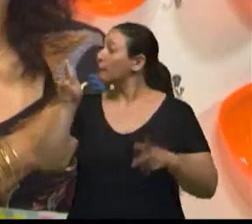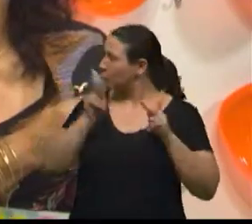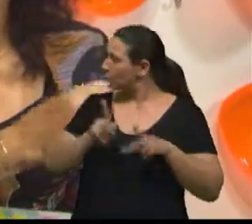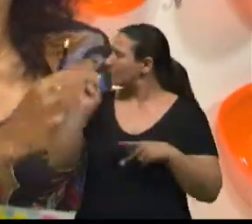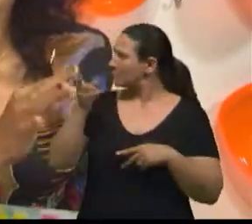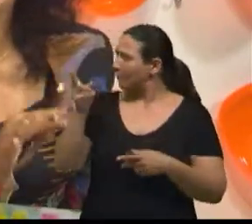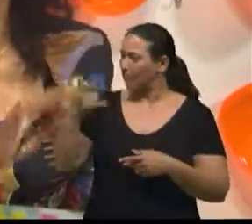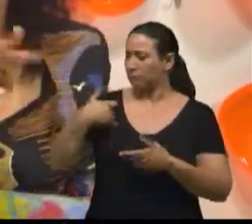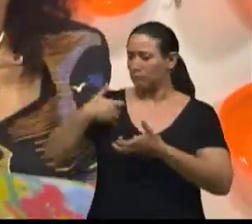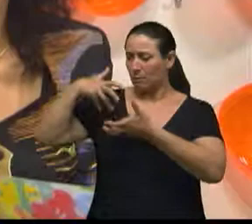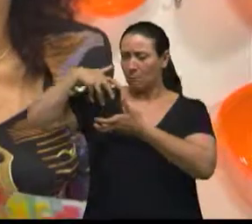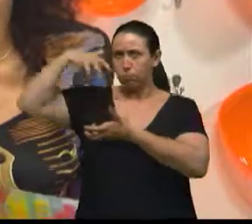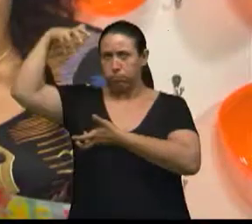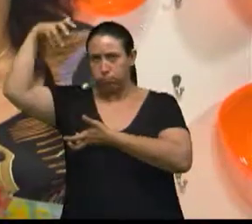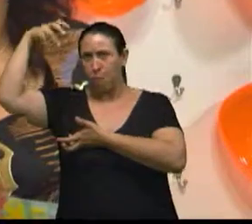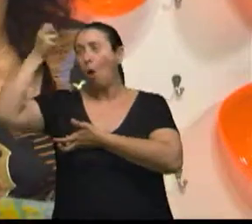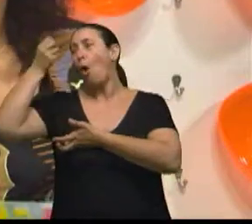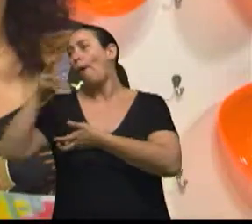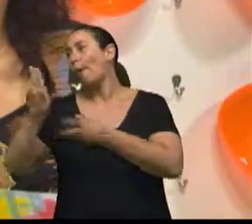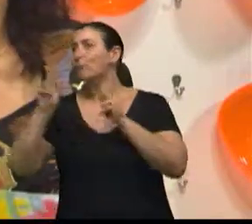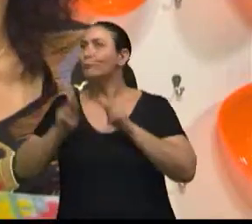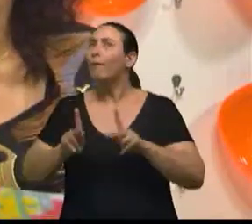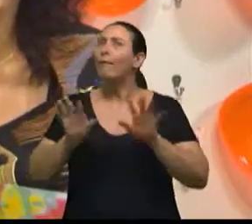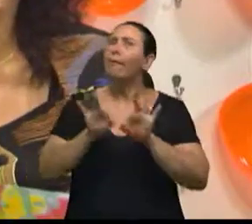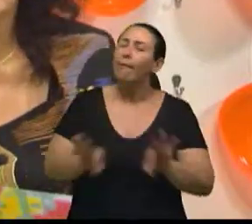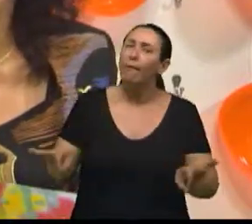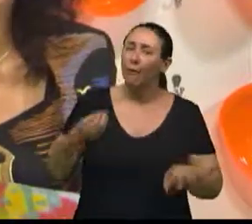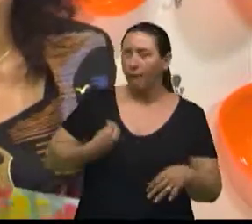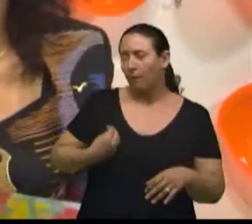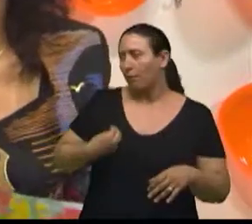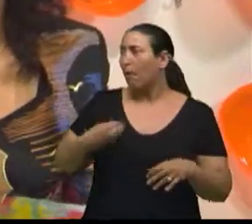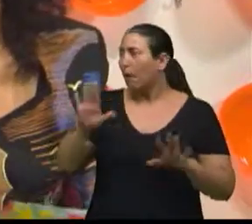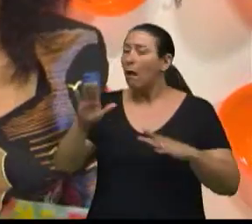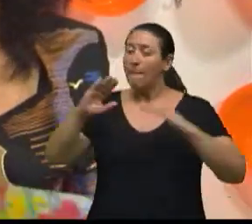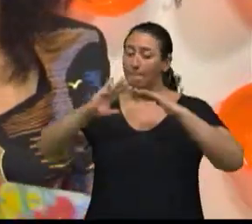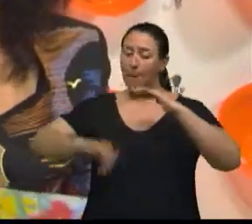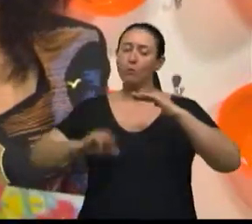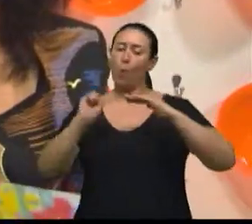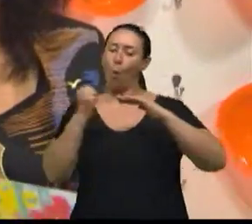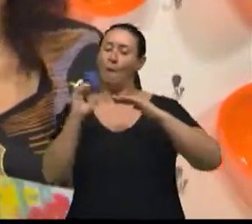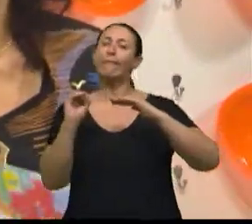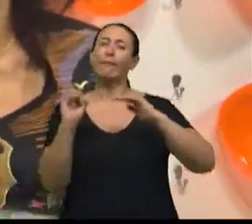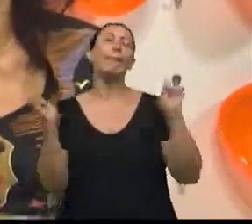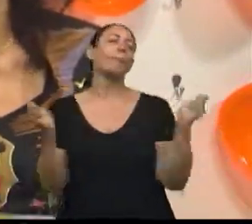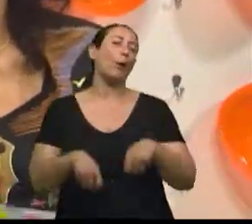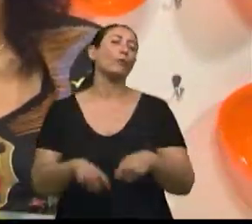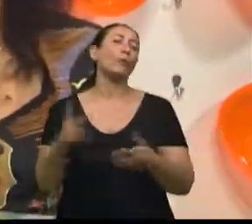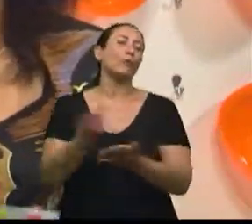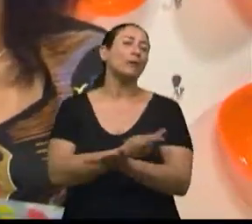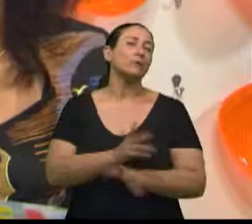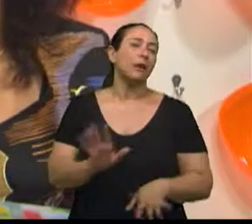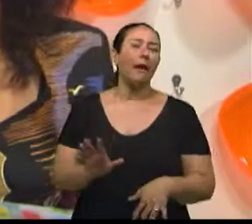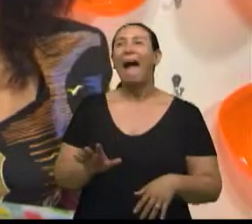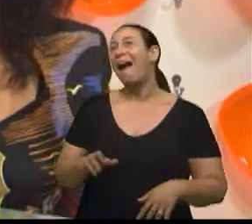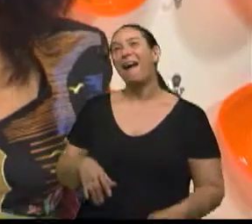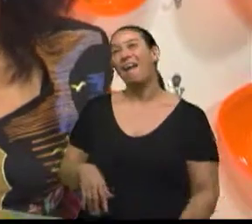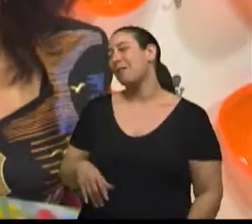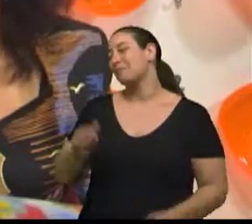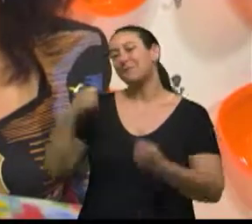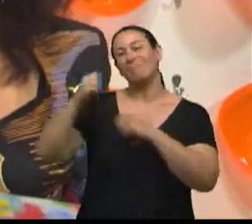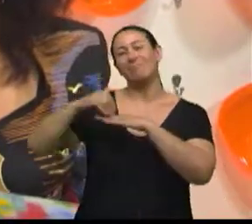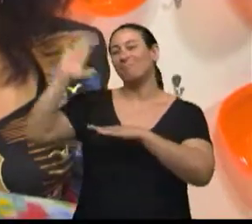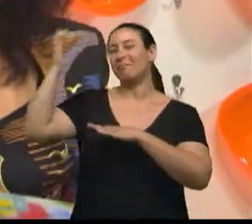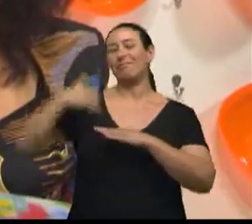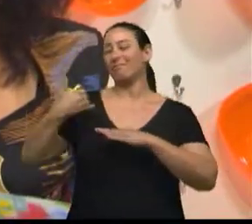velhas ou até as não tão velhas? Por exemplo, menos de 80 pode acontecer isso. Porque tem gente que acha assim, não, tem que estar muito velhinho para acontecer isso.